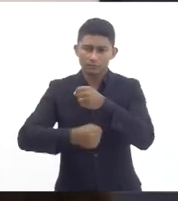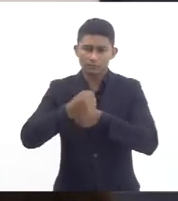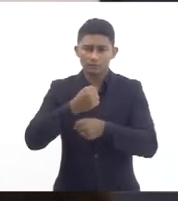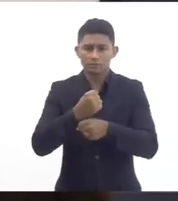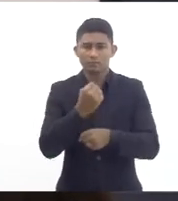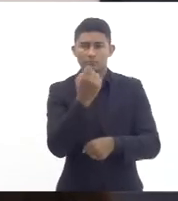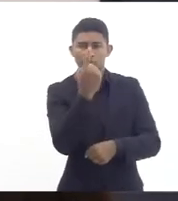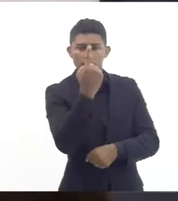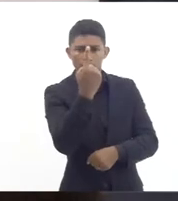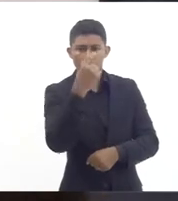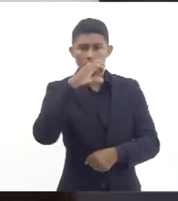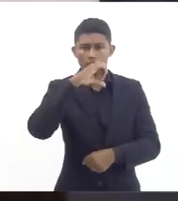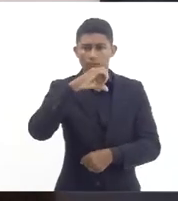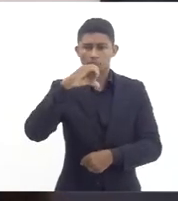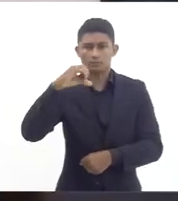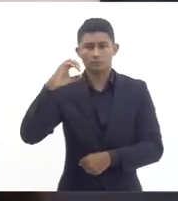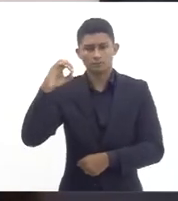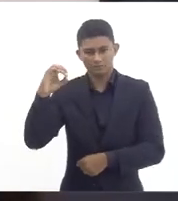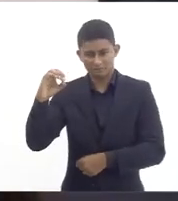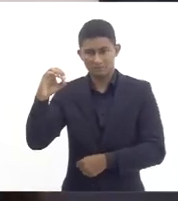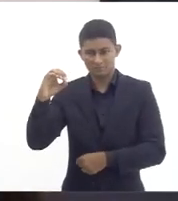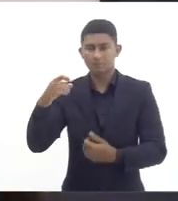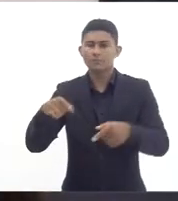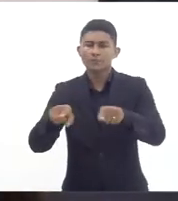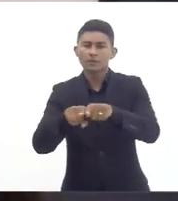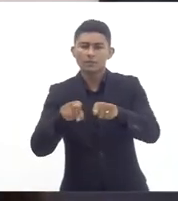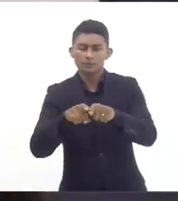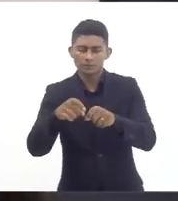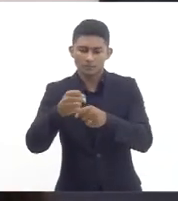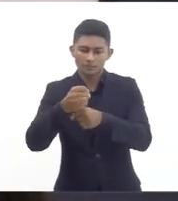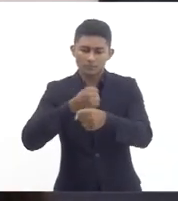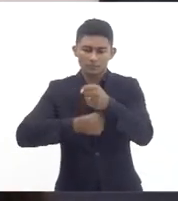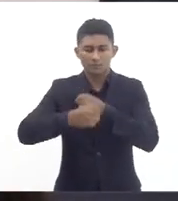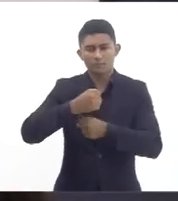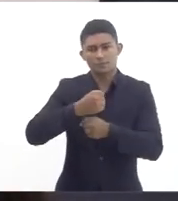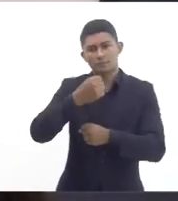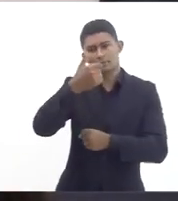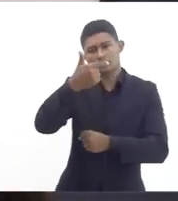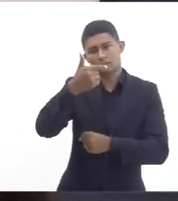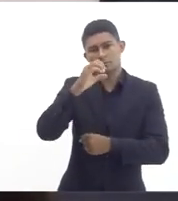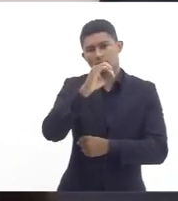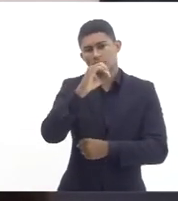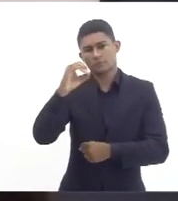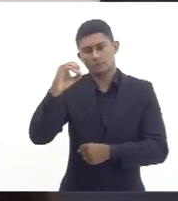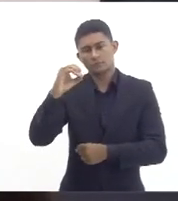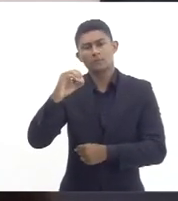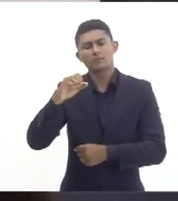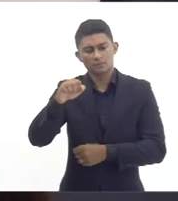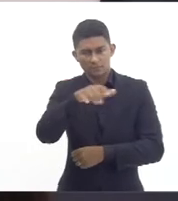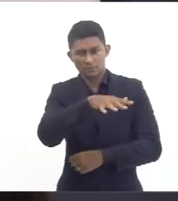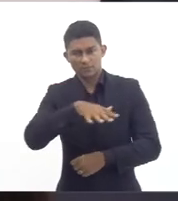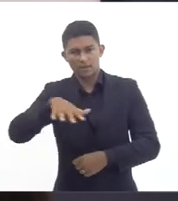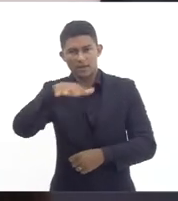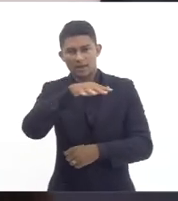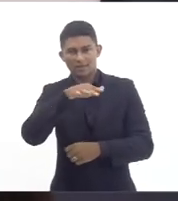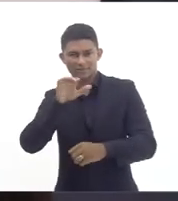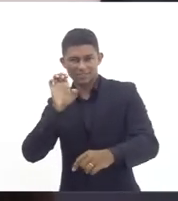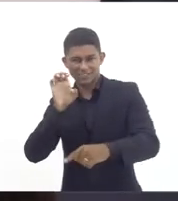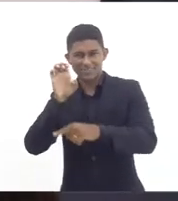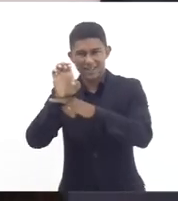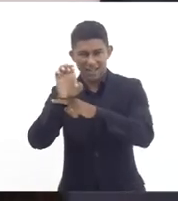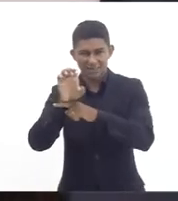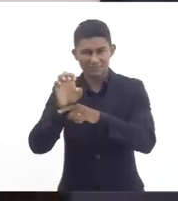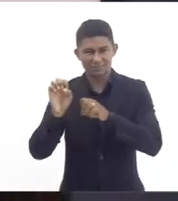repetido no início de 2000 é uma prática na rede devido a carência de servidores